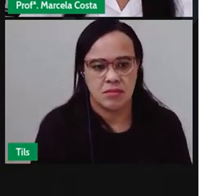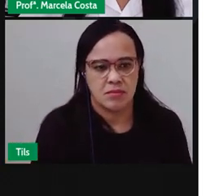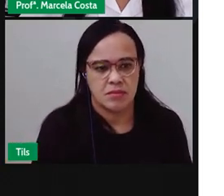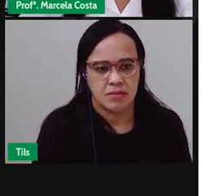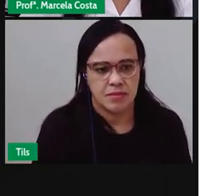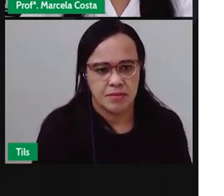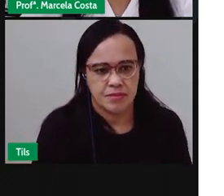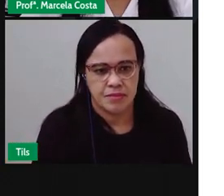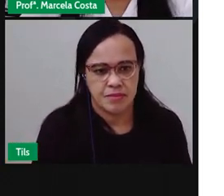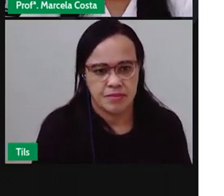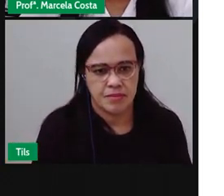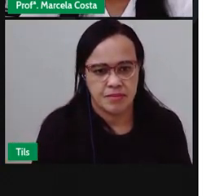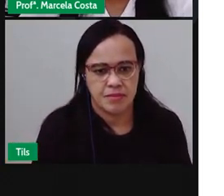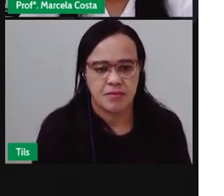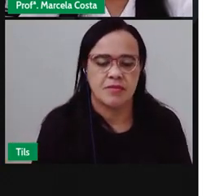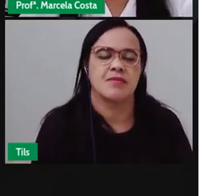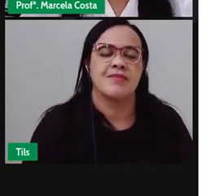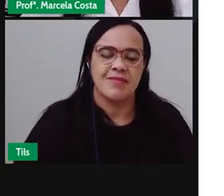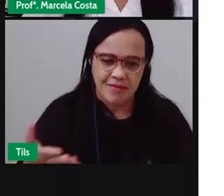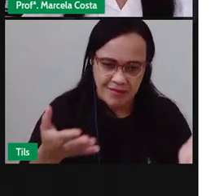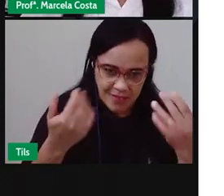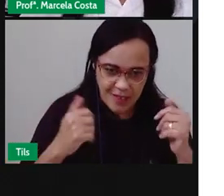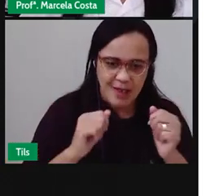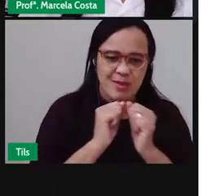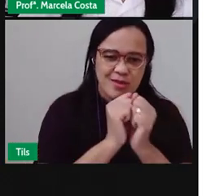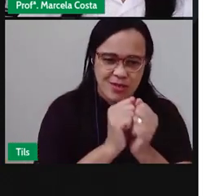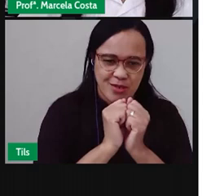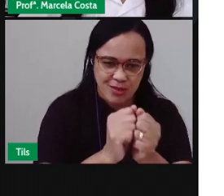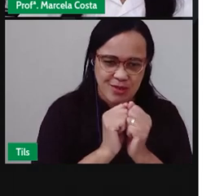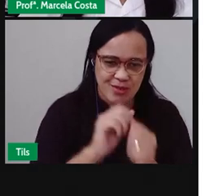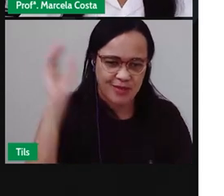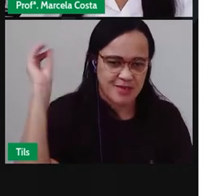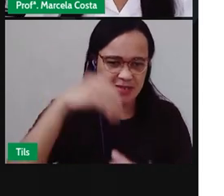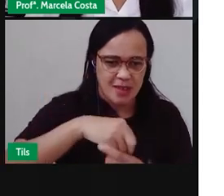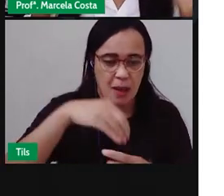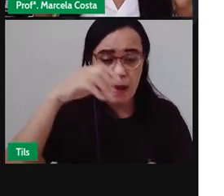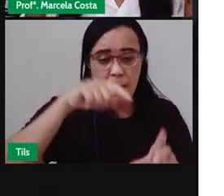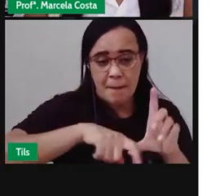Vamos contar juntos Quantas sílabas tem essa palavra